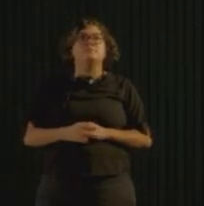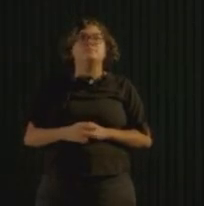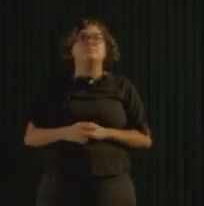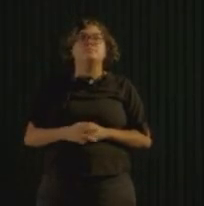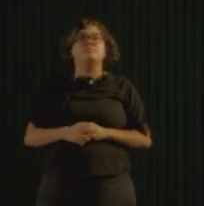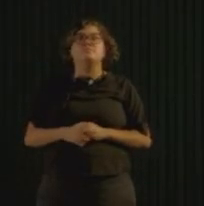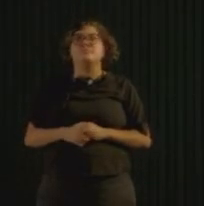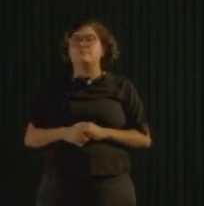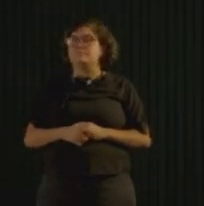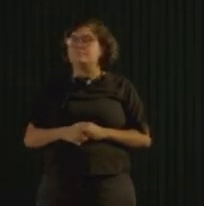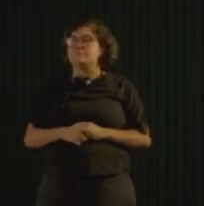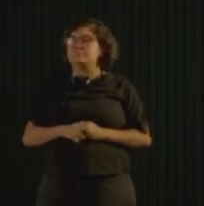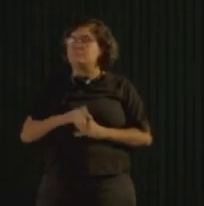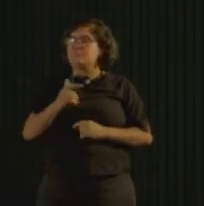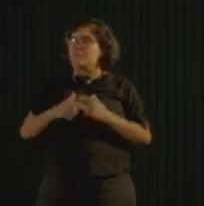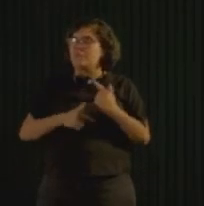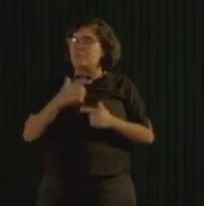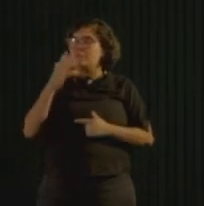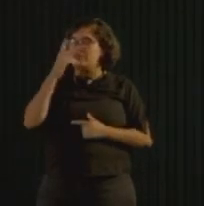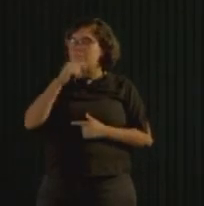Trabalho lindo que elas vêm fazendo.